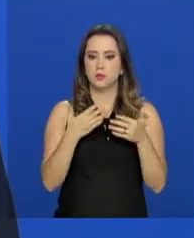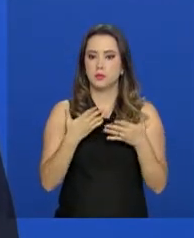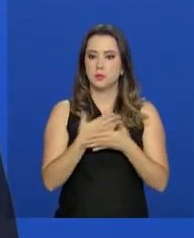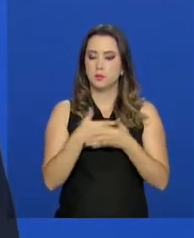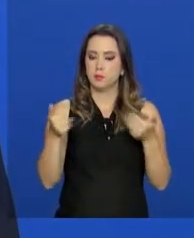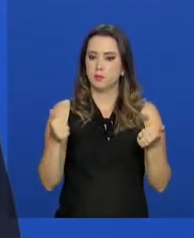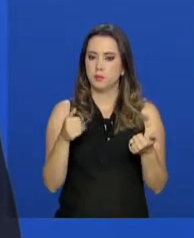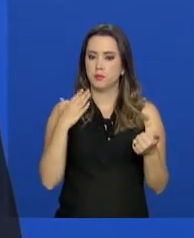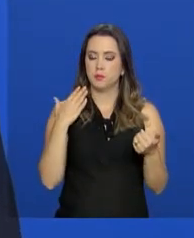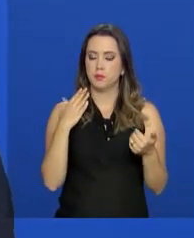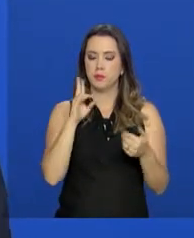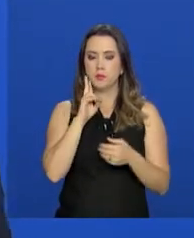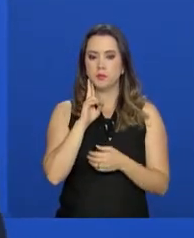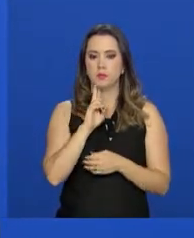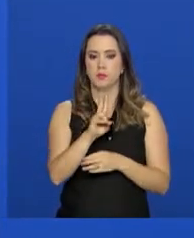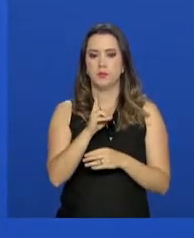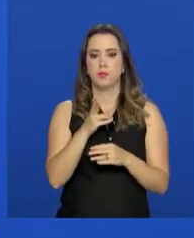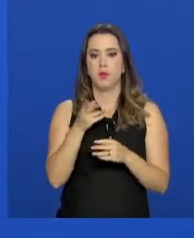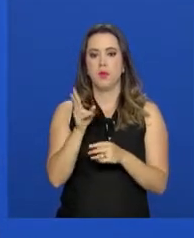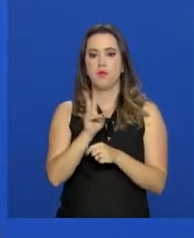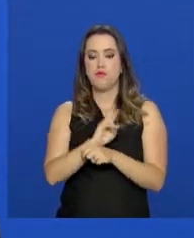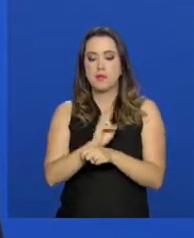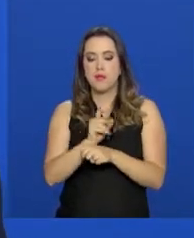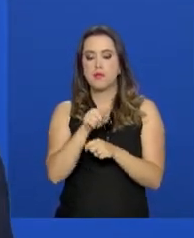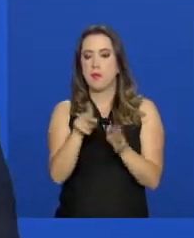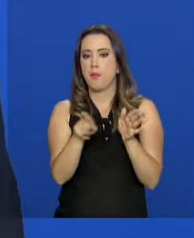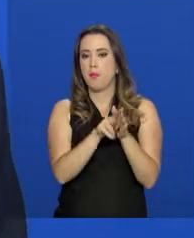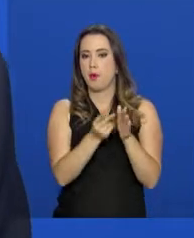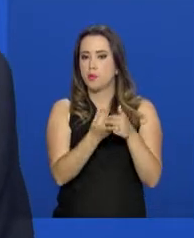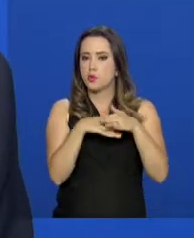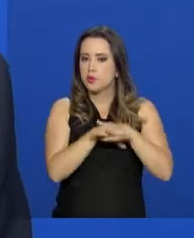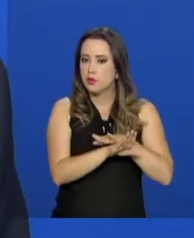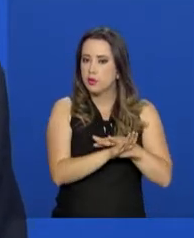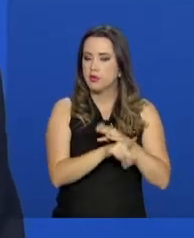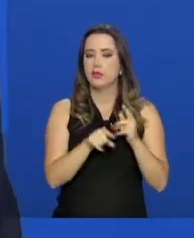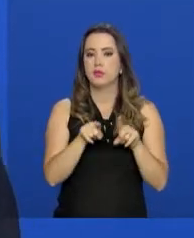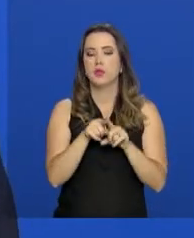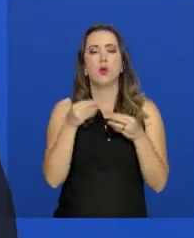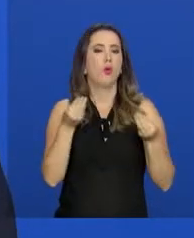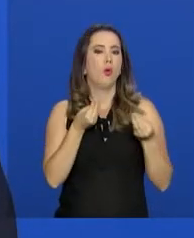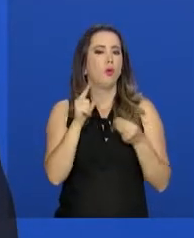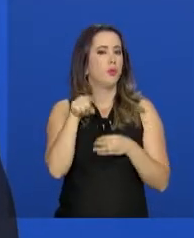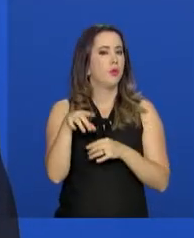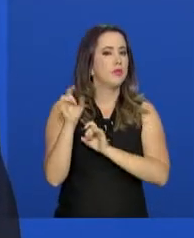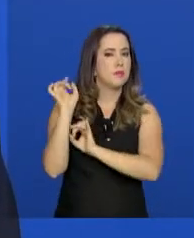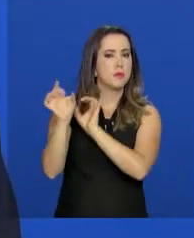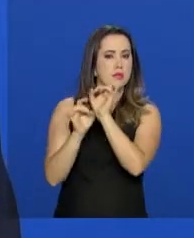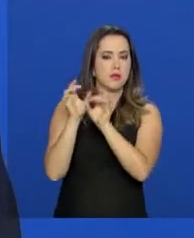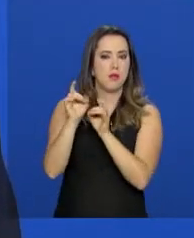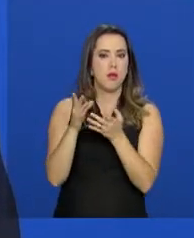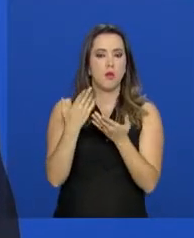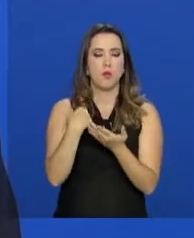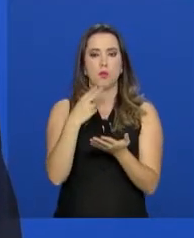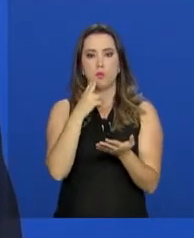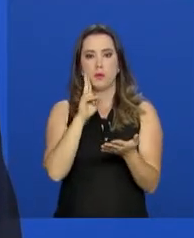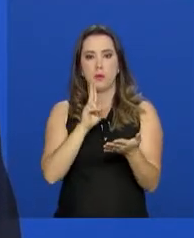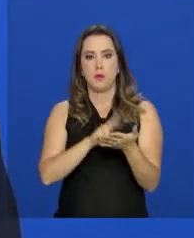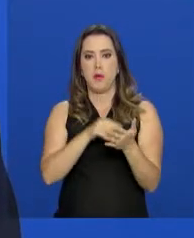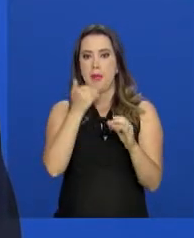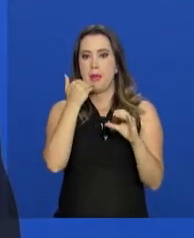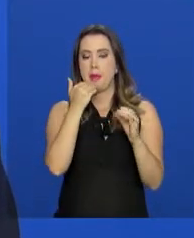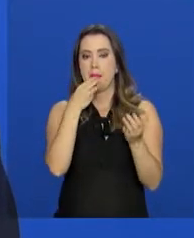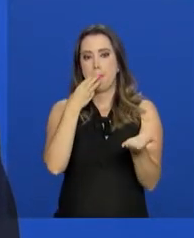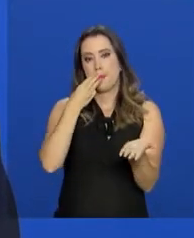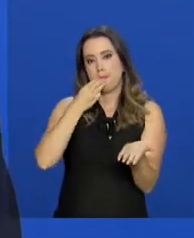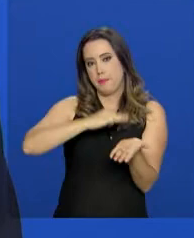fiscal da sua própria conta. E quais são esses mecanismos? O especial é o envio através do SMS.